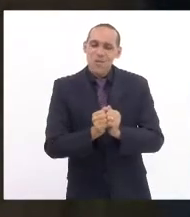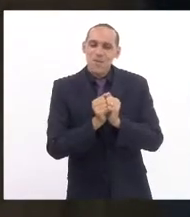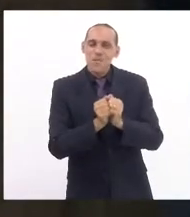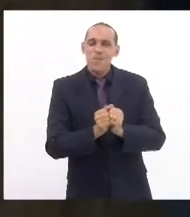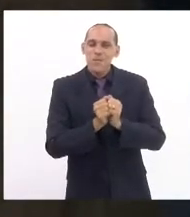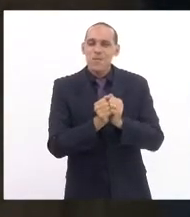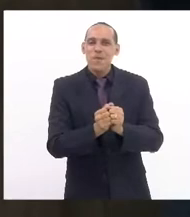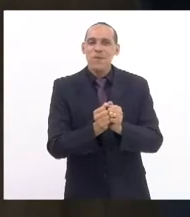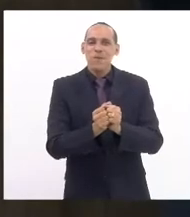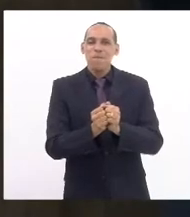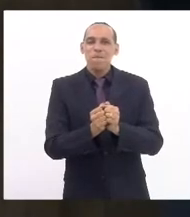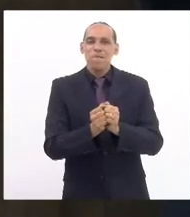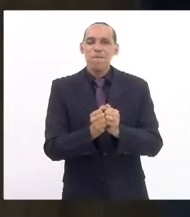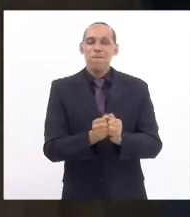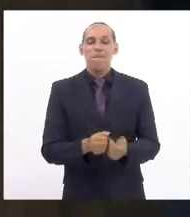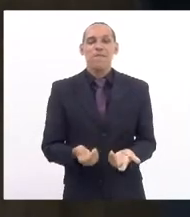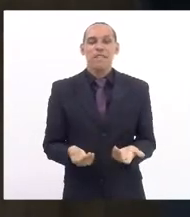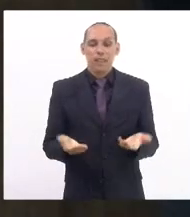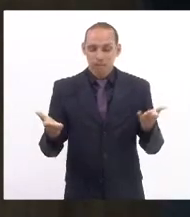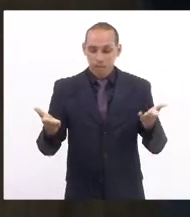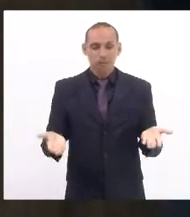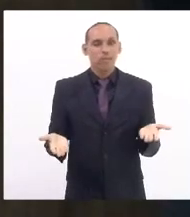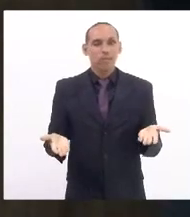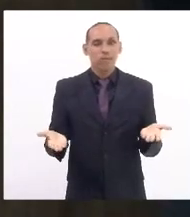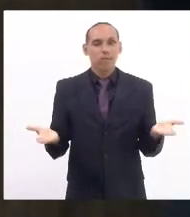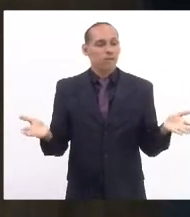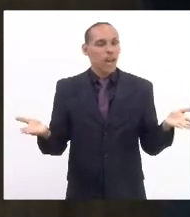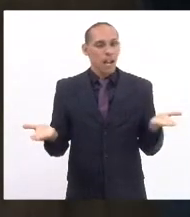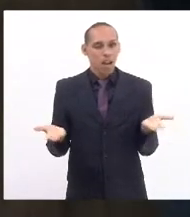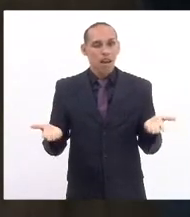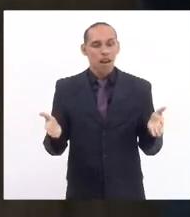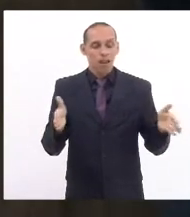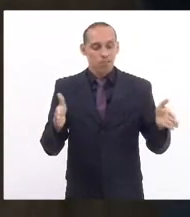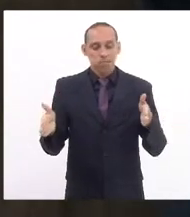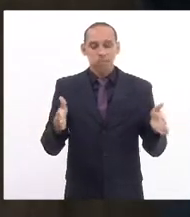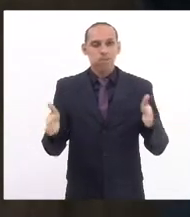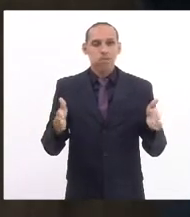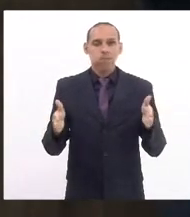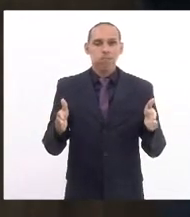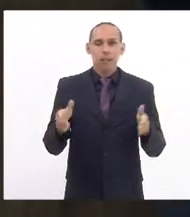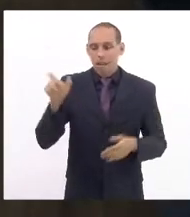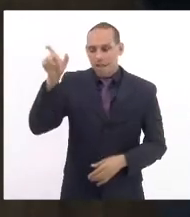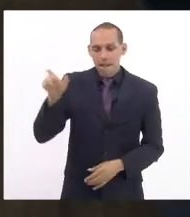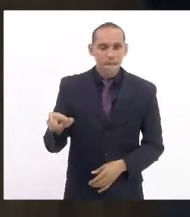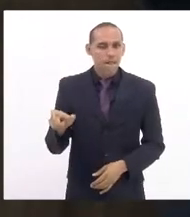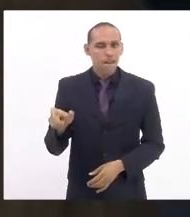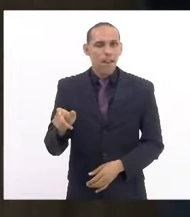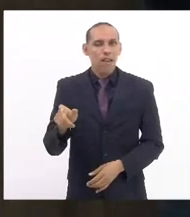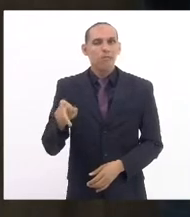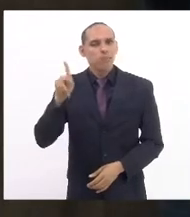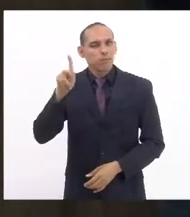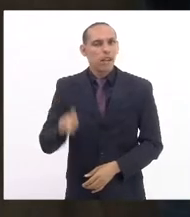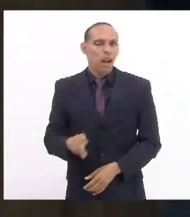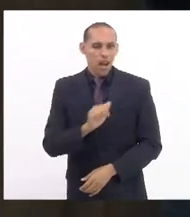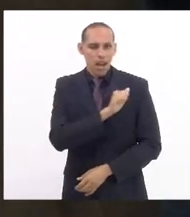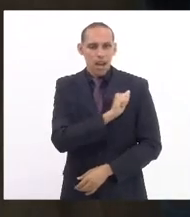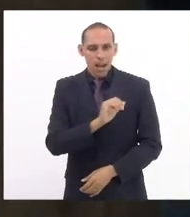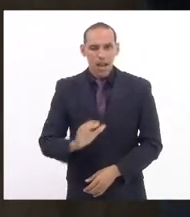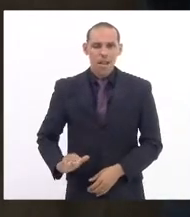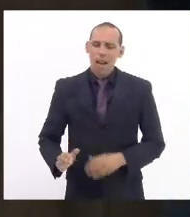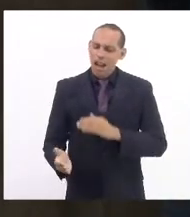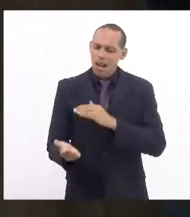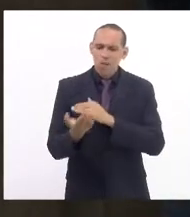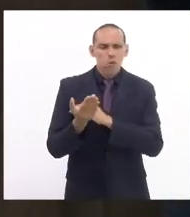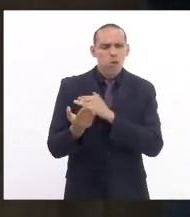e esse mandato ele tem feito a diferença, tem feito a diferença na nossa